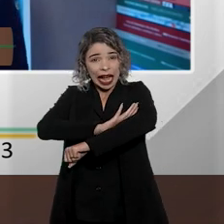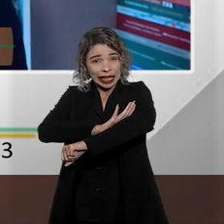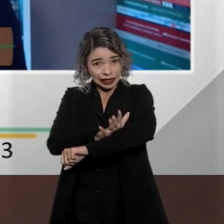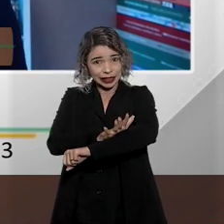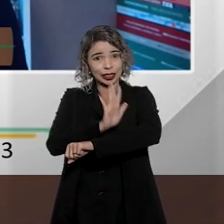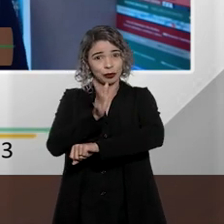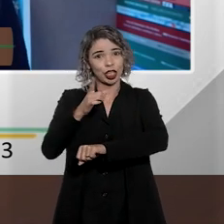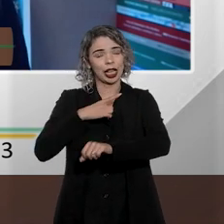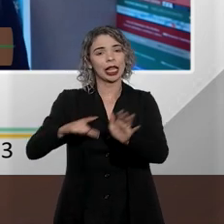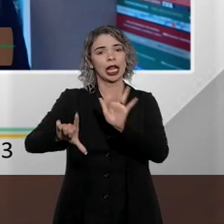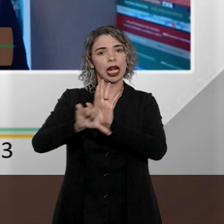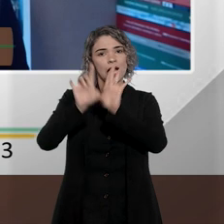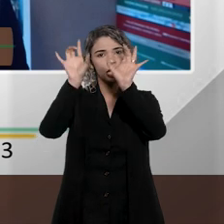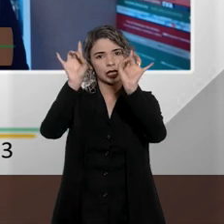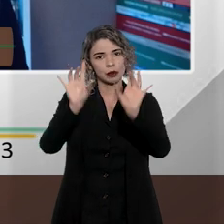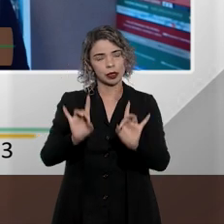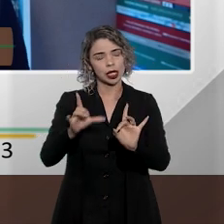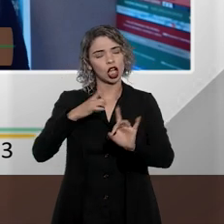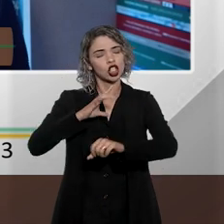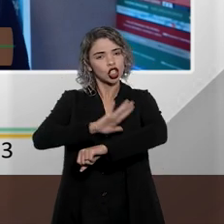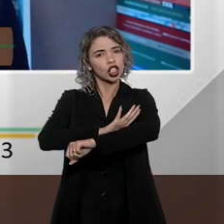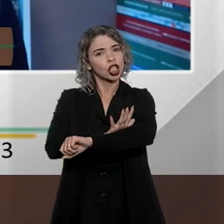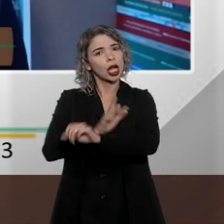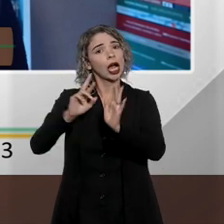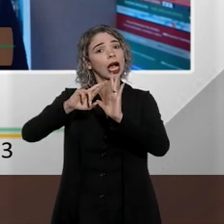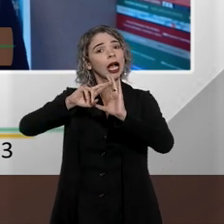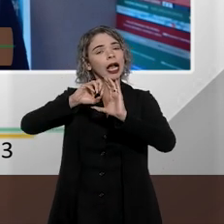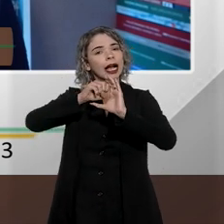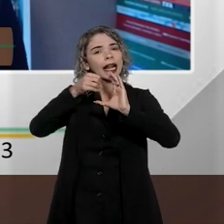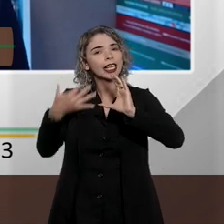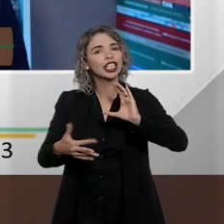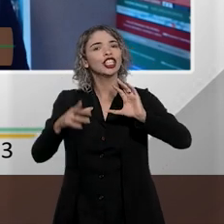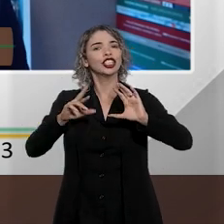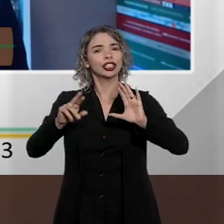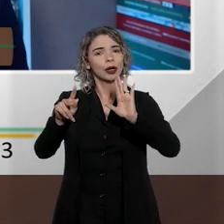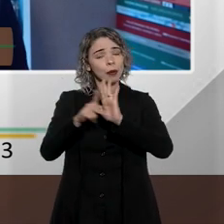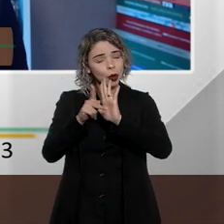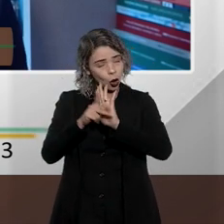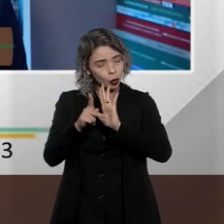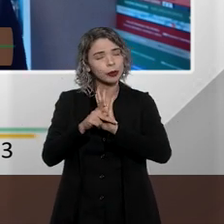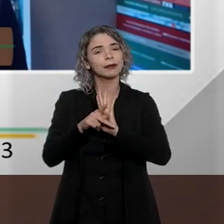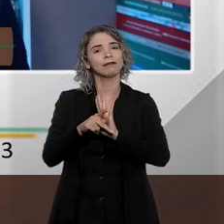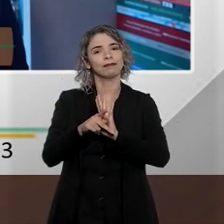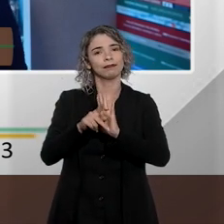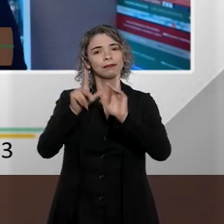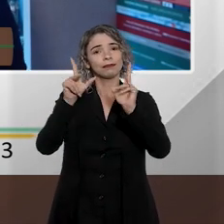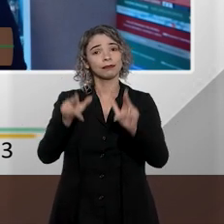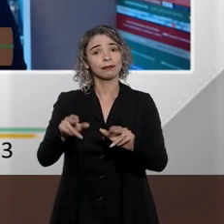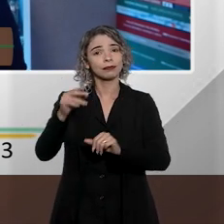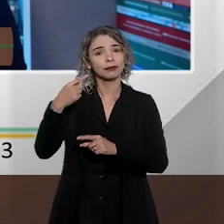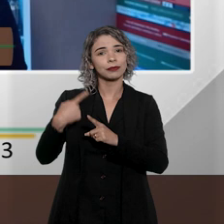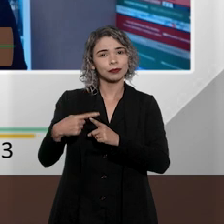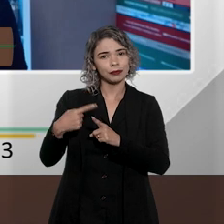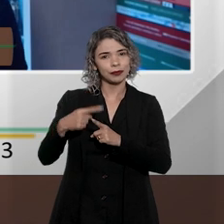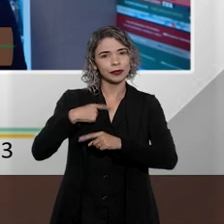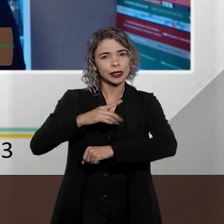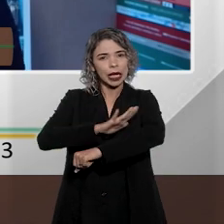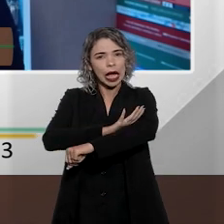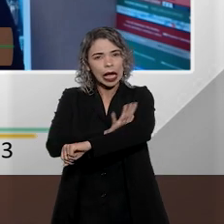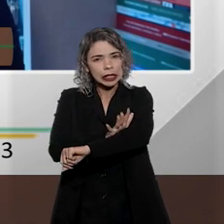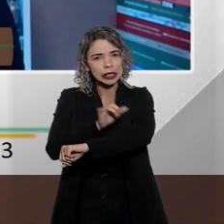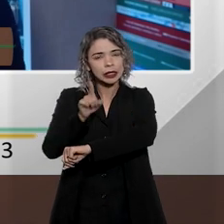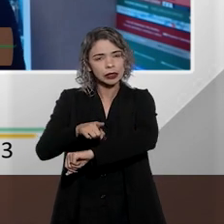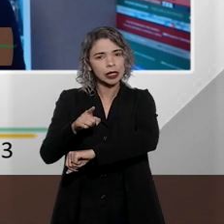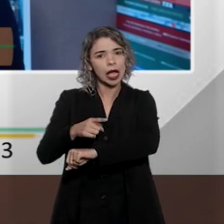previsto em lei especial, o racismo tinha características muito próprias também, especialmente aí, o fato de que o racismo era